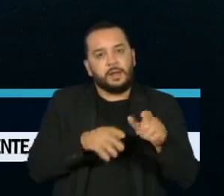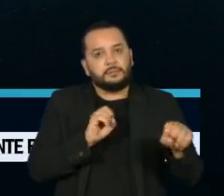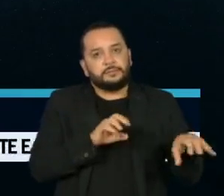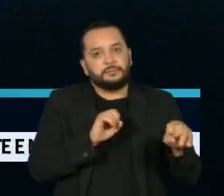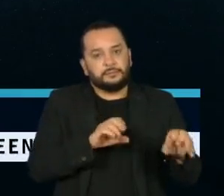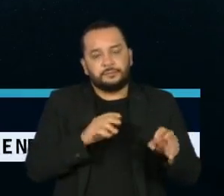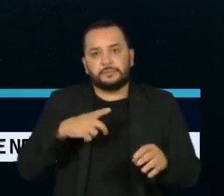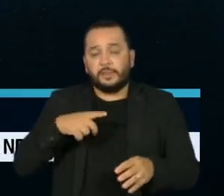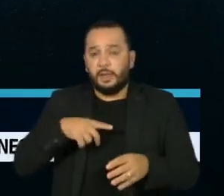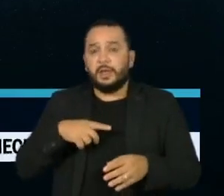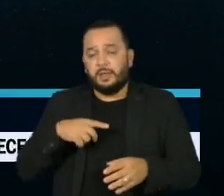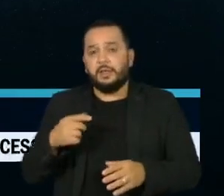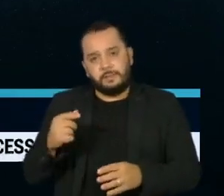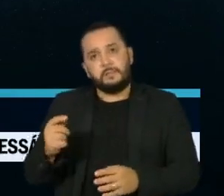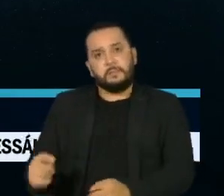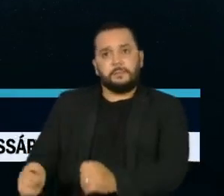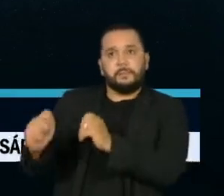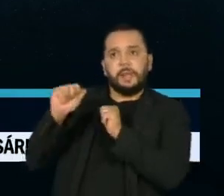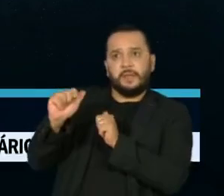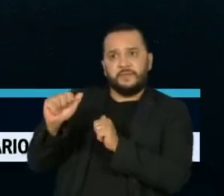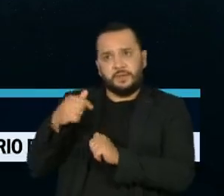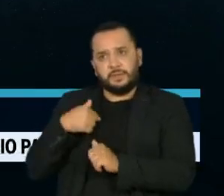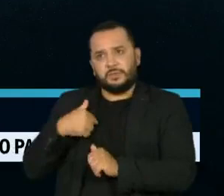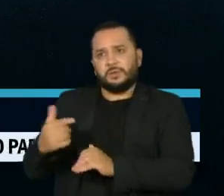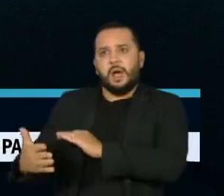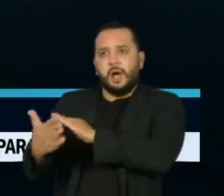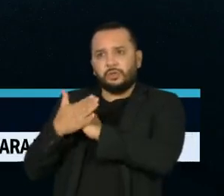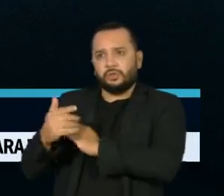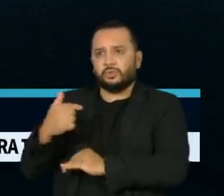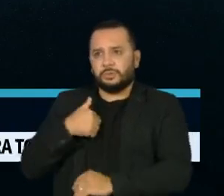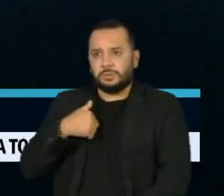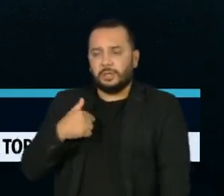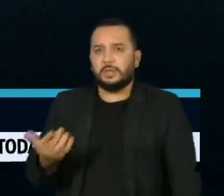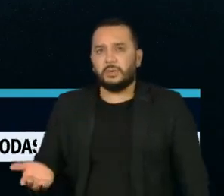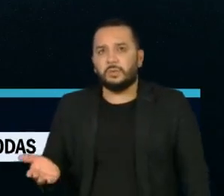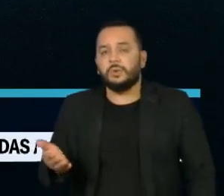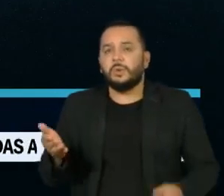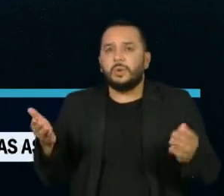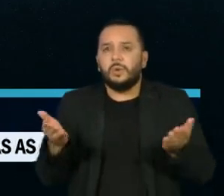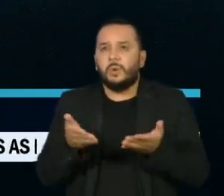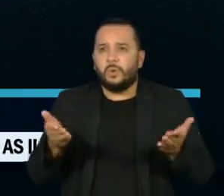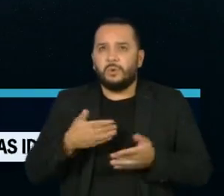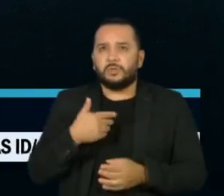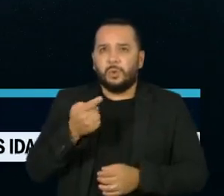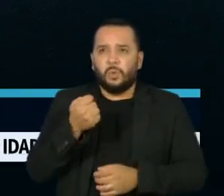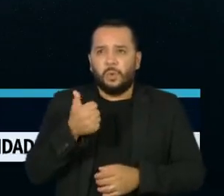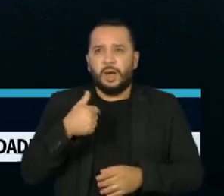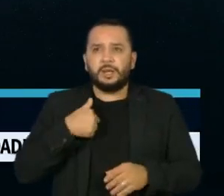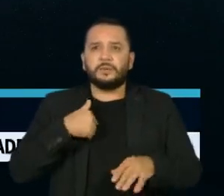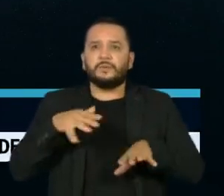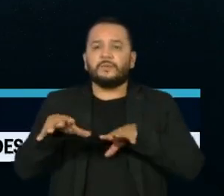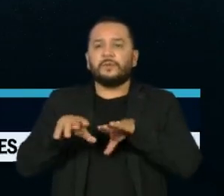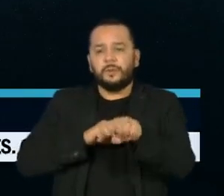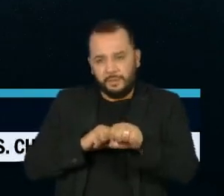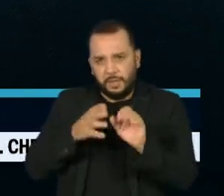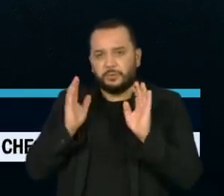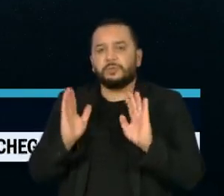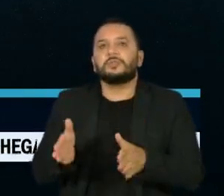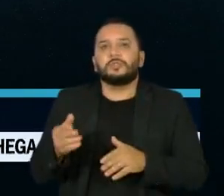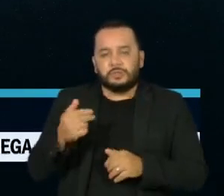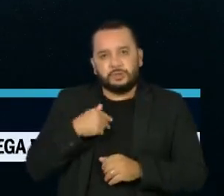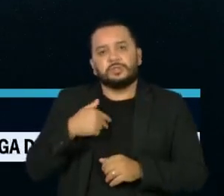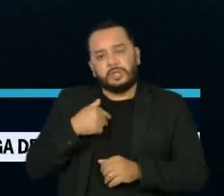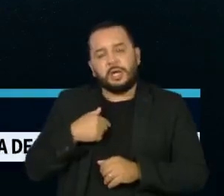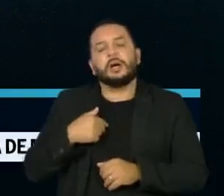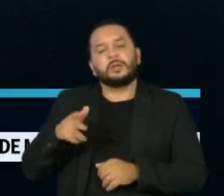Permanência nos ajuda muito. Hoje eu estou quase praticamente formada na UNIR, mas a Bolsa Permanência